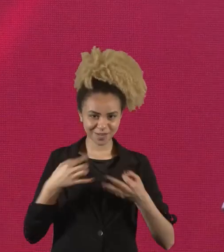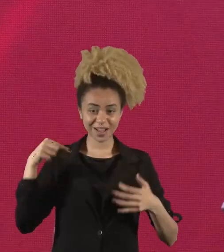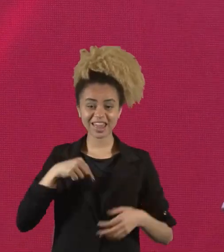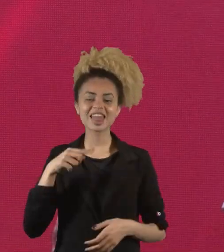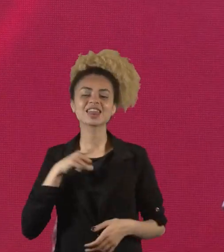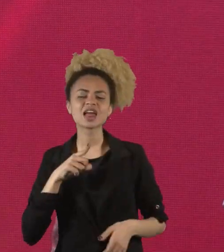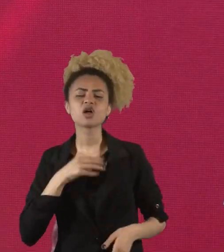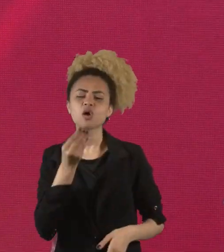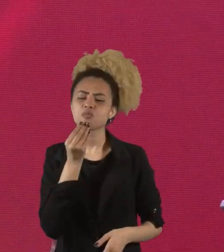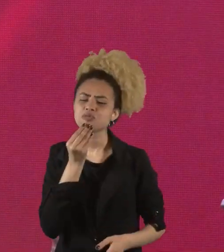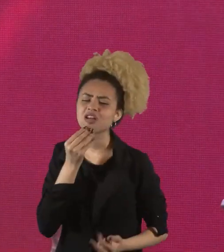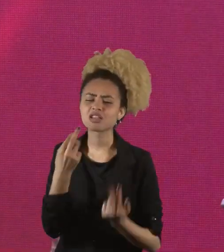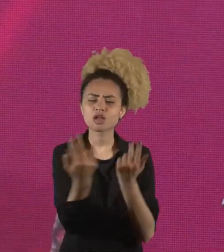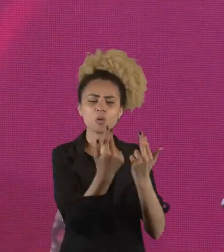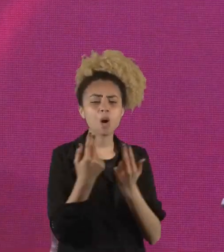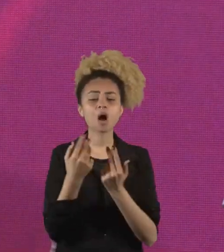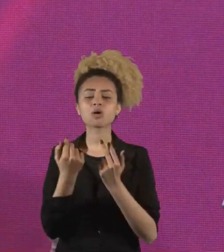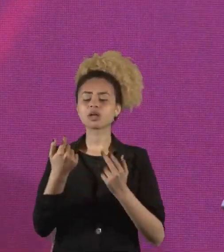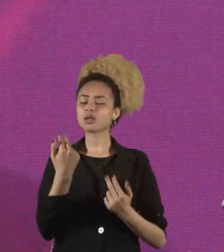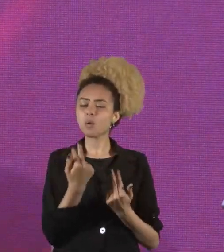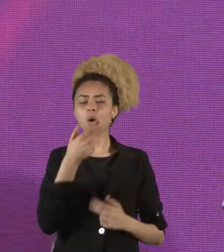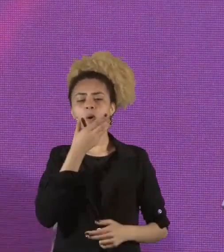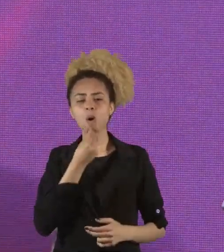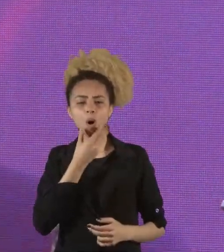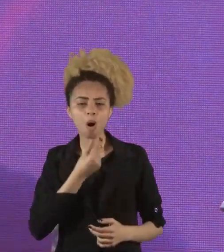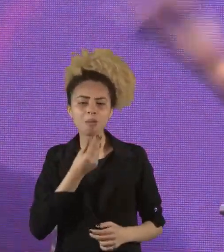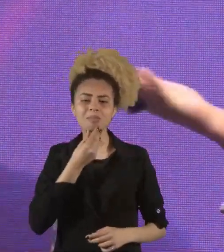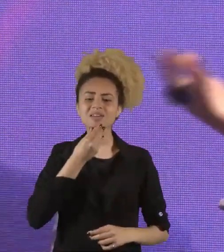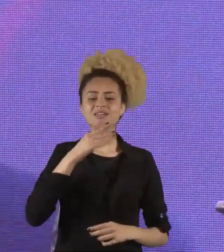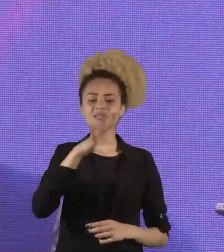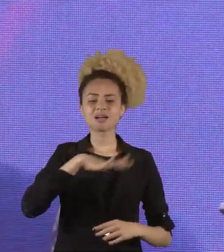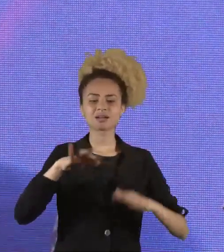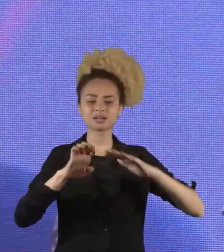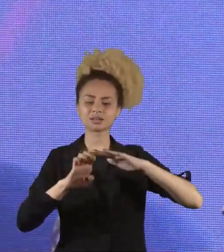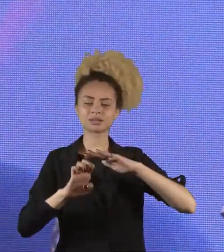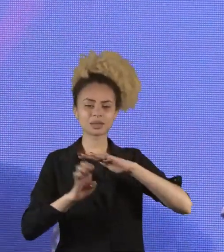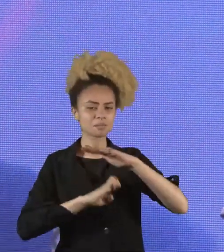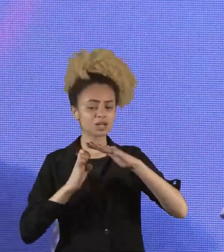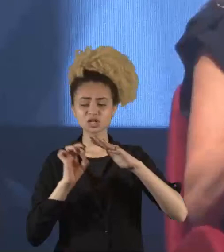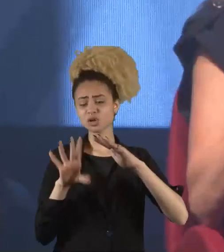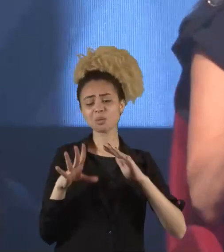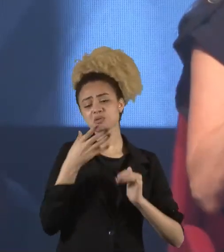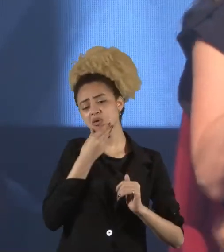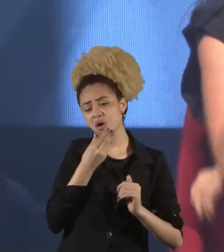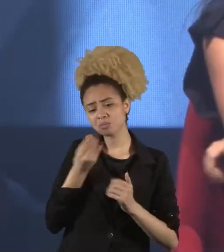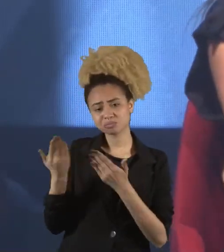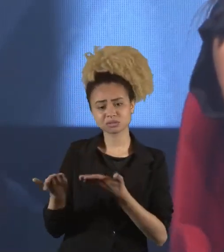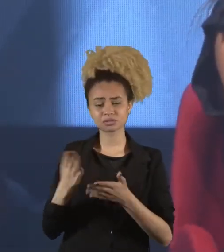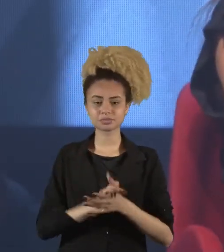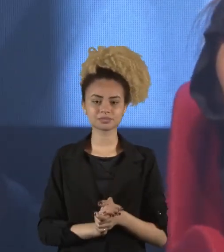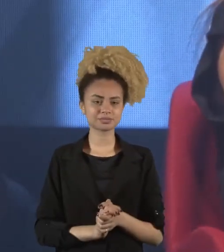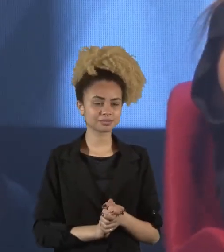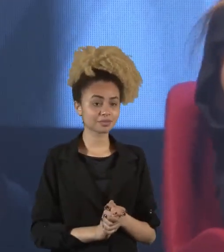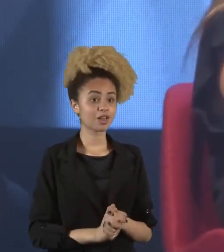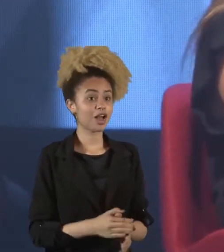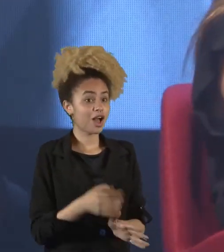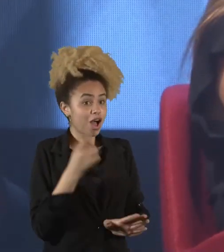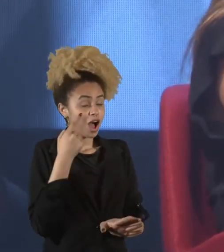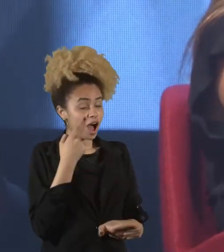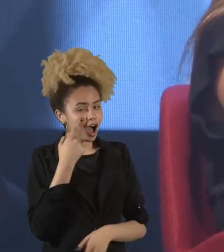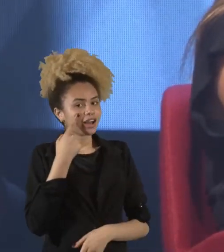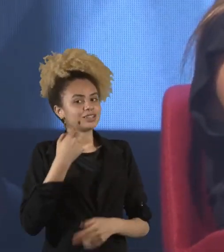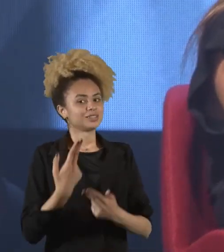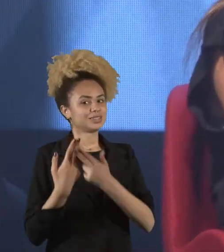oportunidades que os homens têm no mundo corporativo só porque eles são homens? Bom, Neiva, sabe que é uma